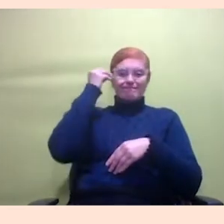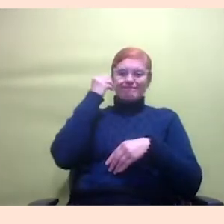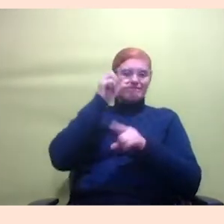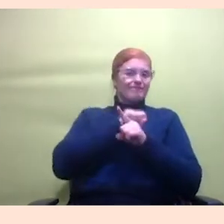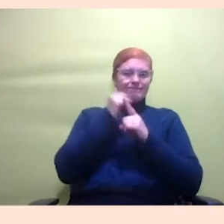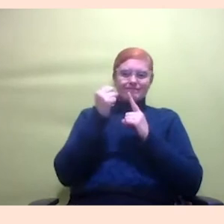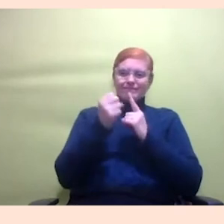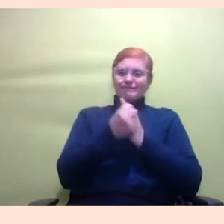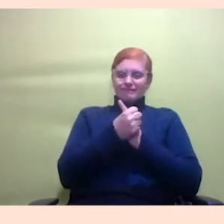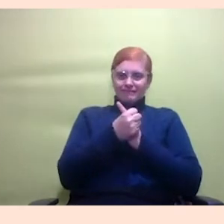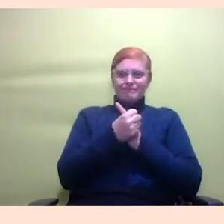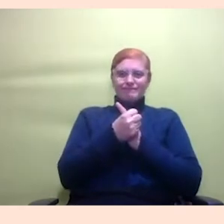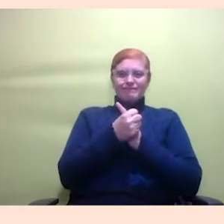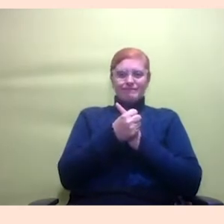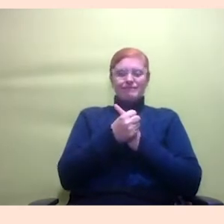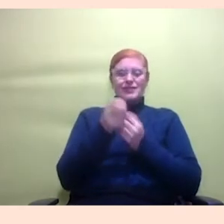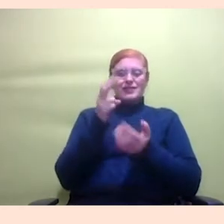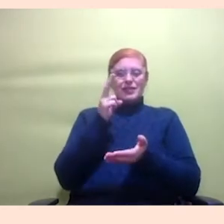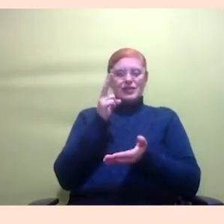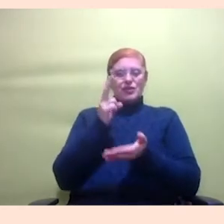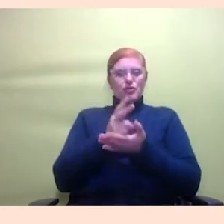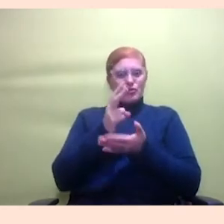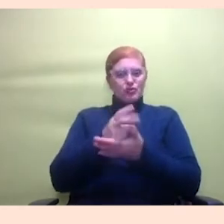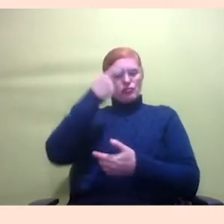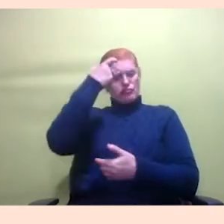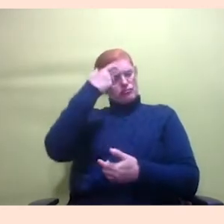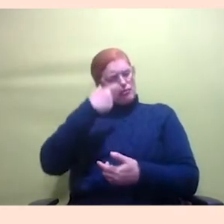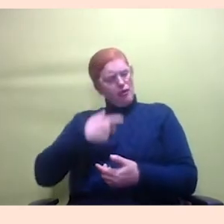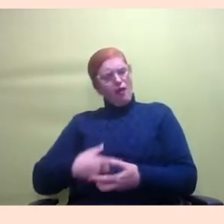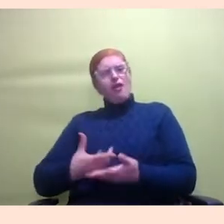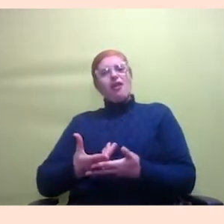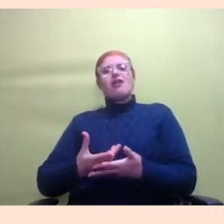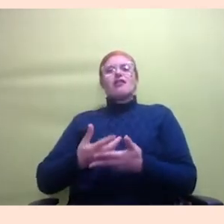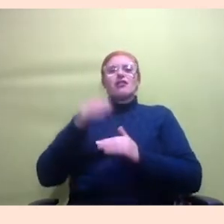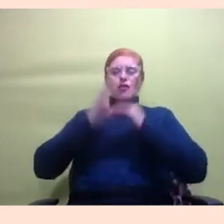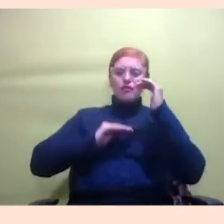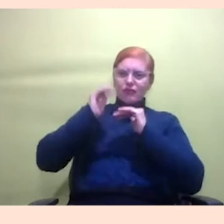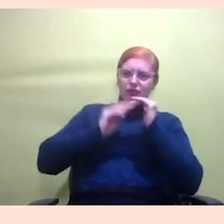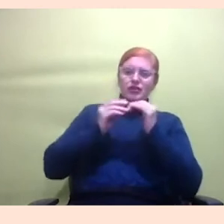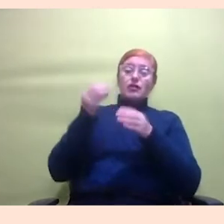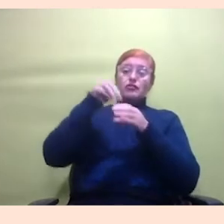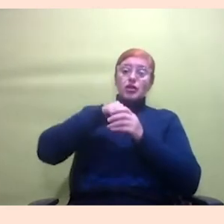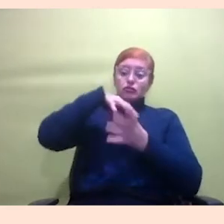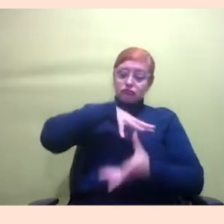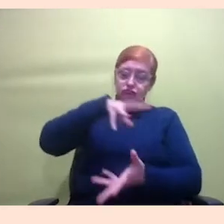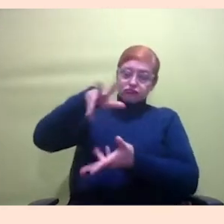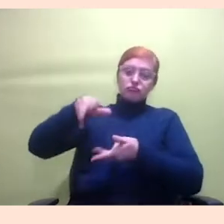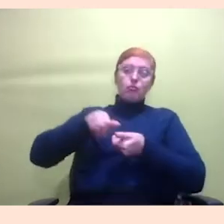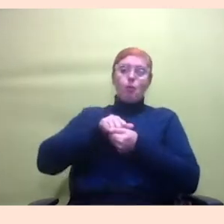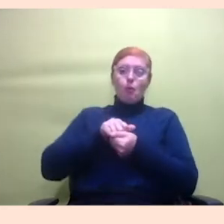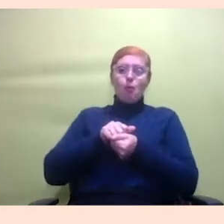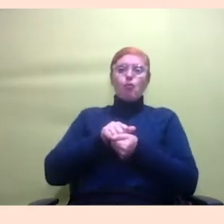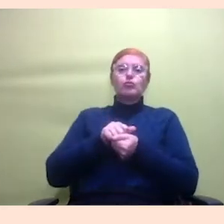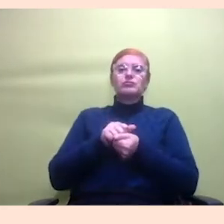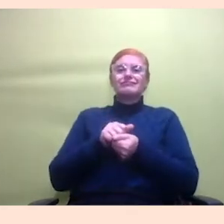para a constituição do eu ou para a constituição deles mesmos dentro do mundo então eu não sei até que ponto a gente pode falar